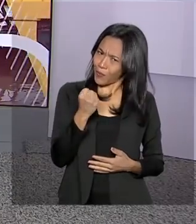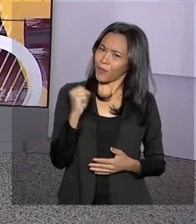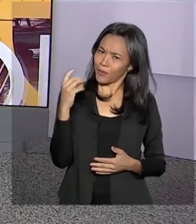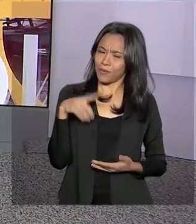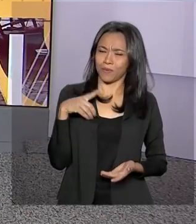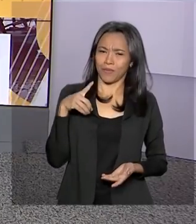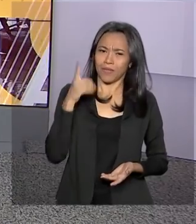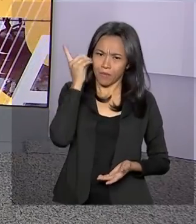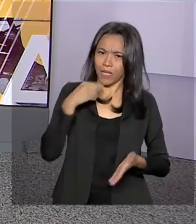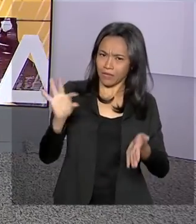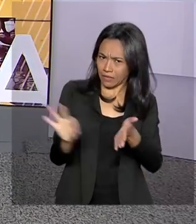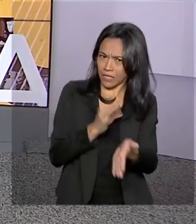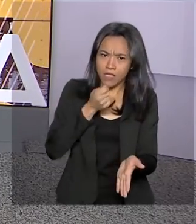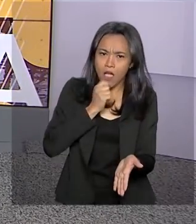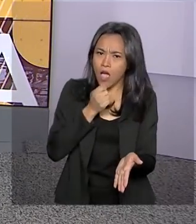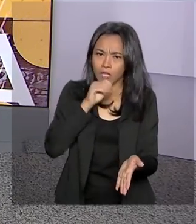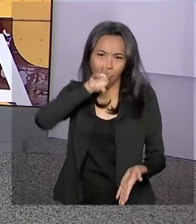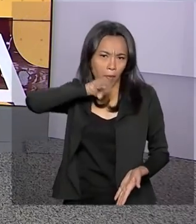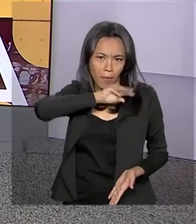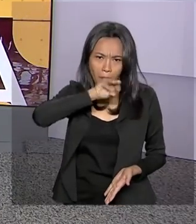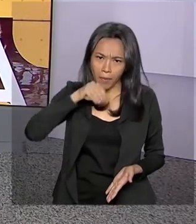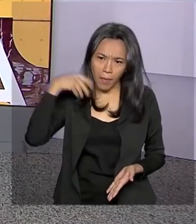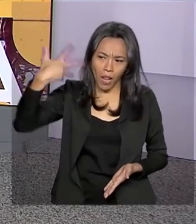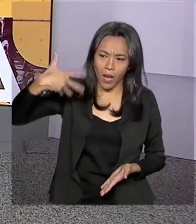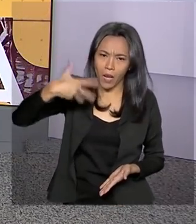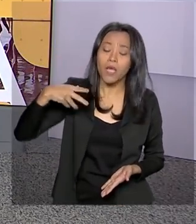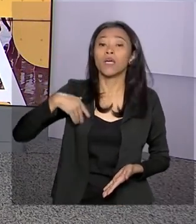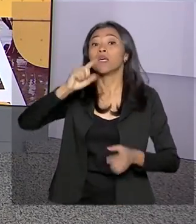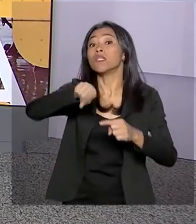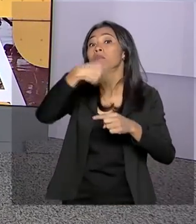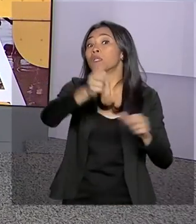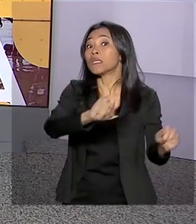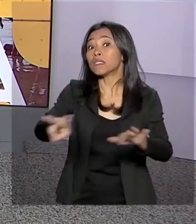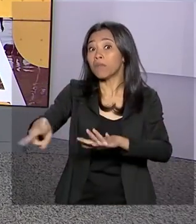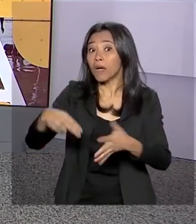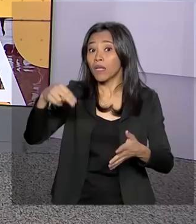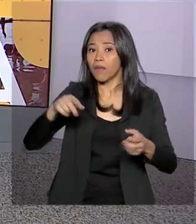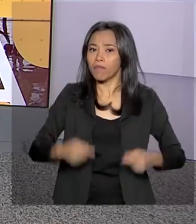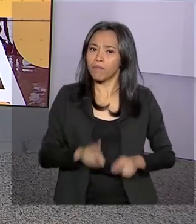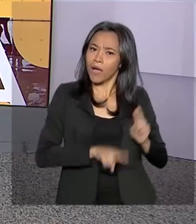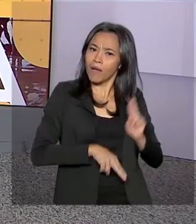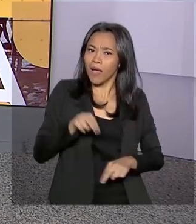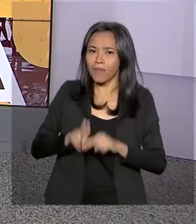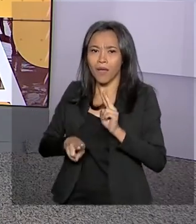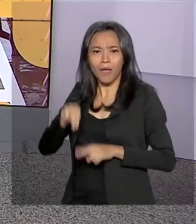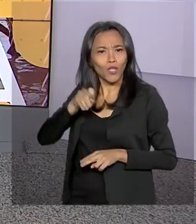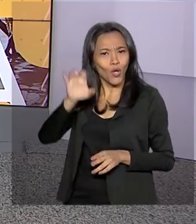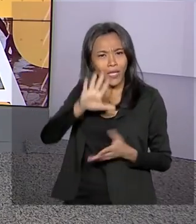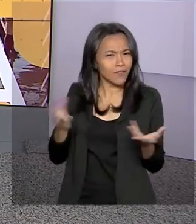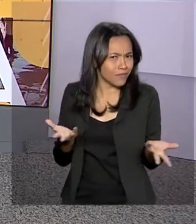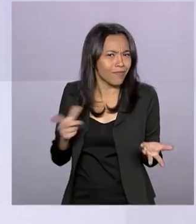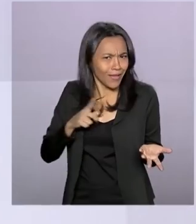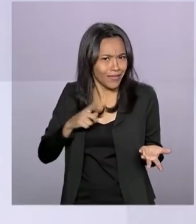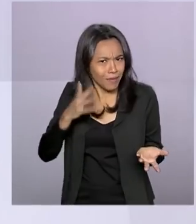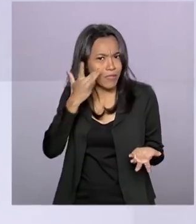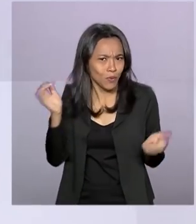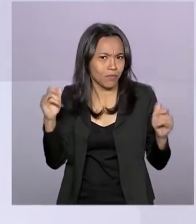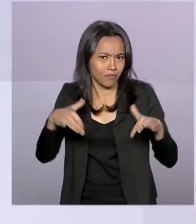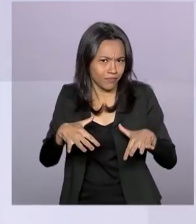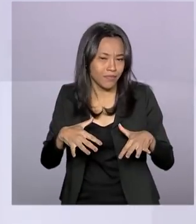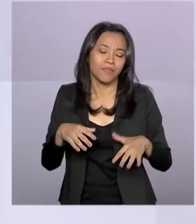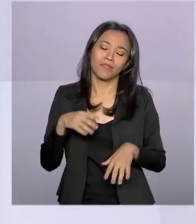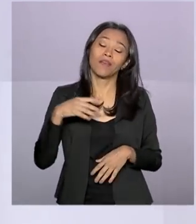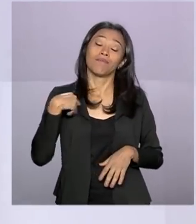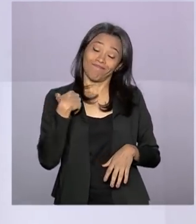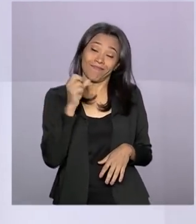inscritos para falar que ainda não falaram. Semana que vem tem São João, no Nordeste. Será que vai ter quórum para continuar com esses debates? Olha, tudo indica que